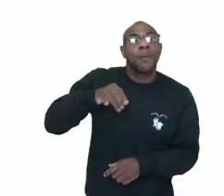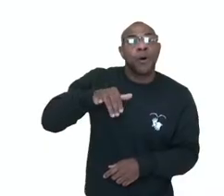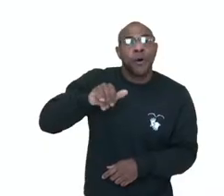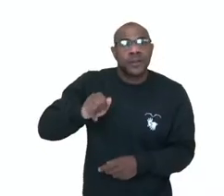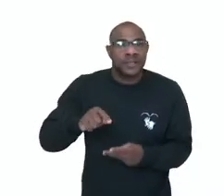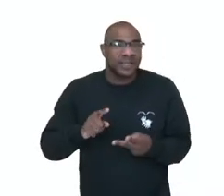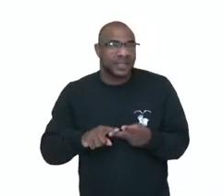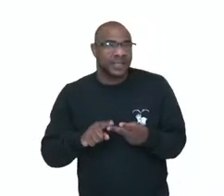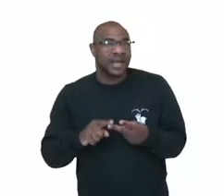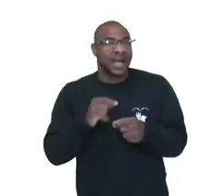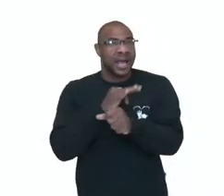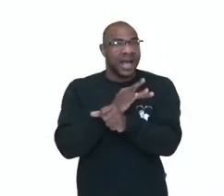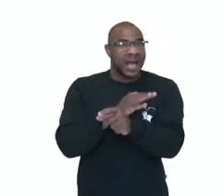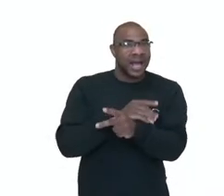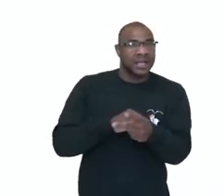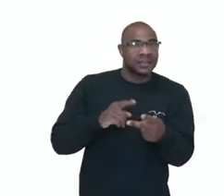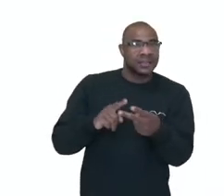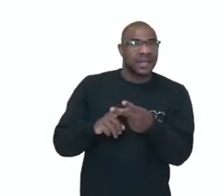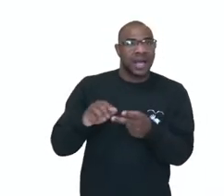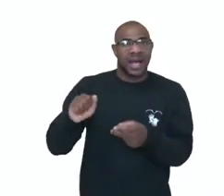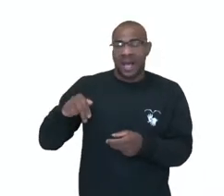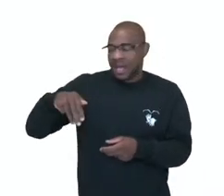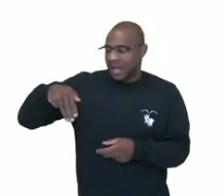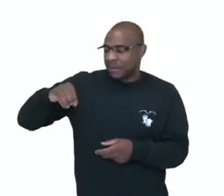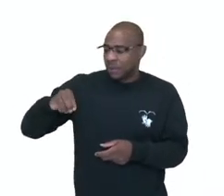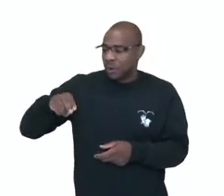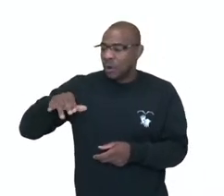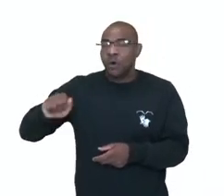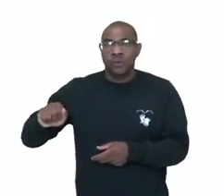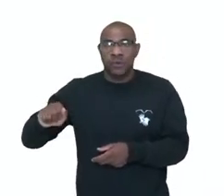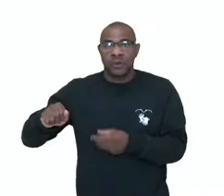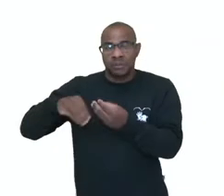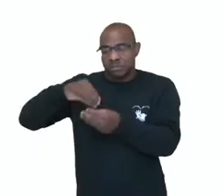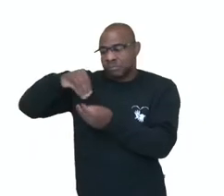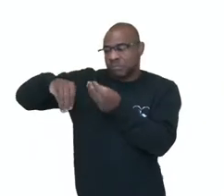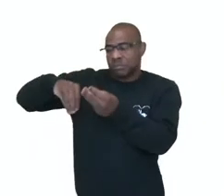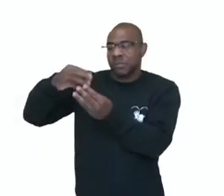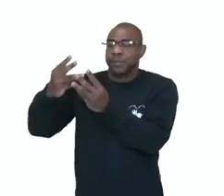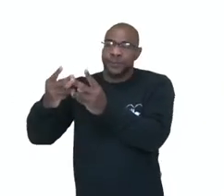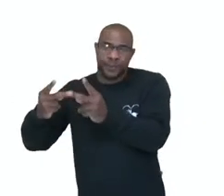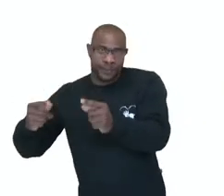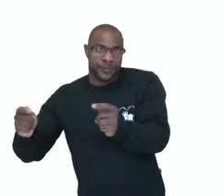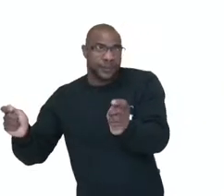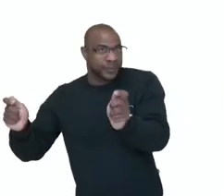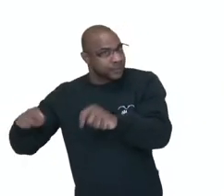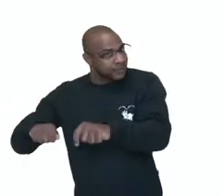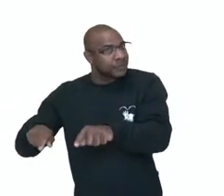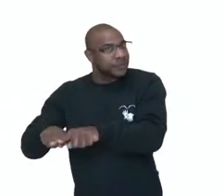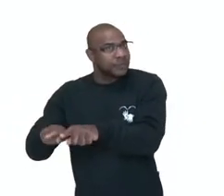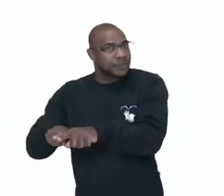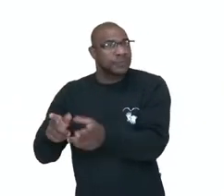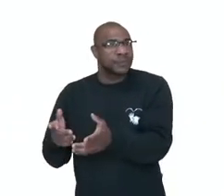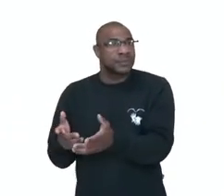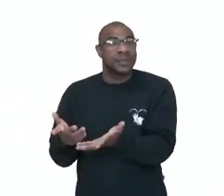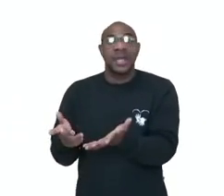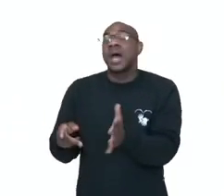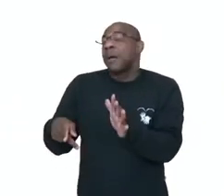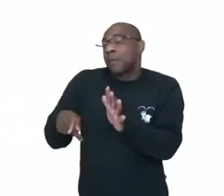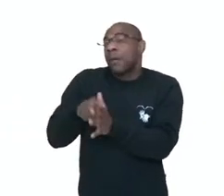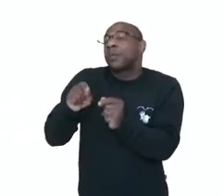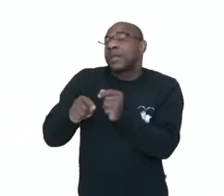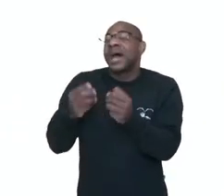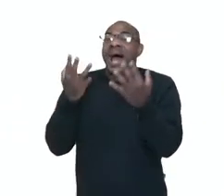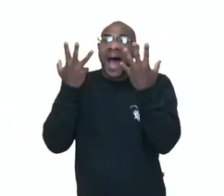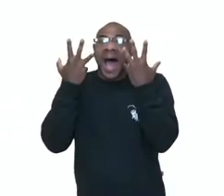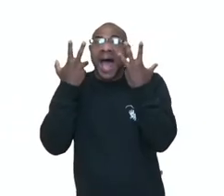amônia, ela é mais tóxica, porém ela é mais solúvel. Quem vai excretar geralmente são animais aquáticos,